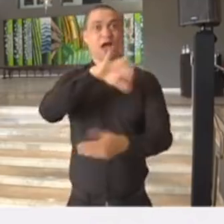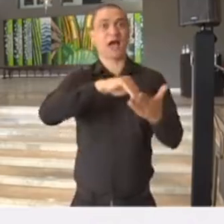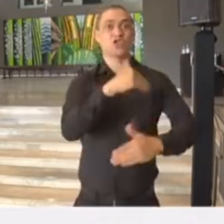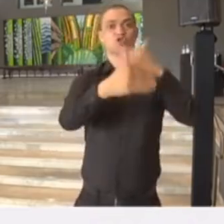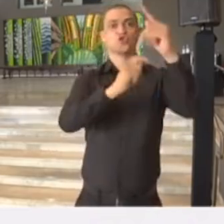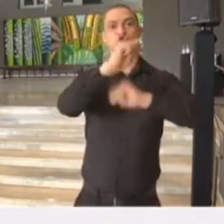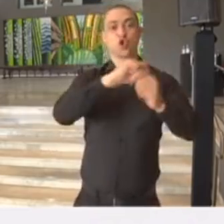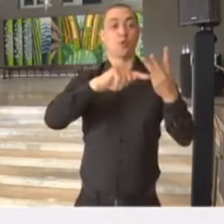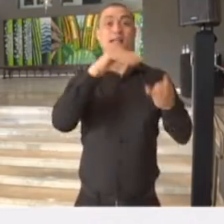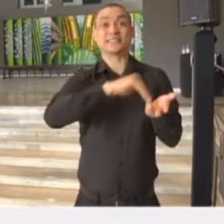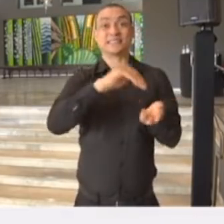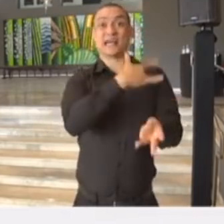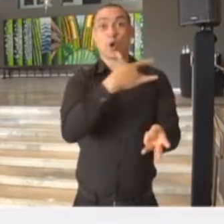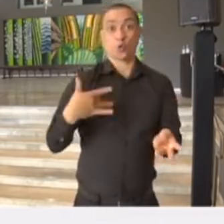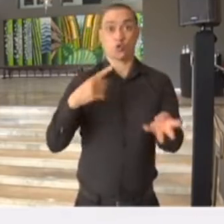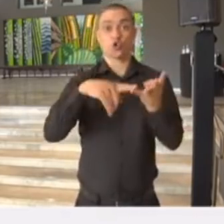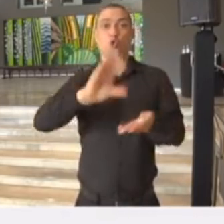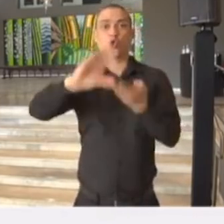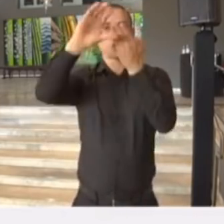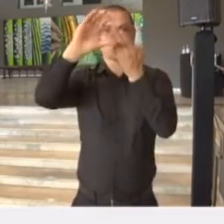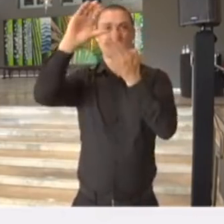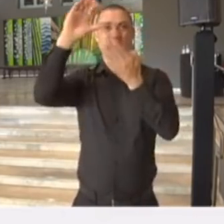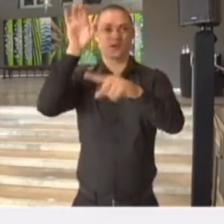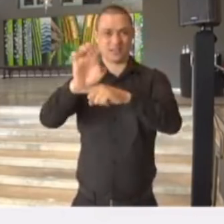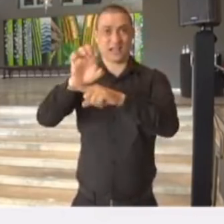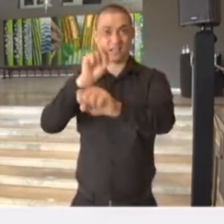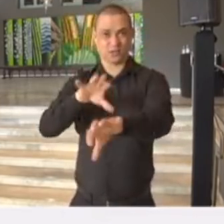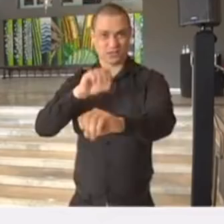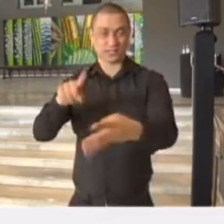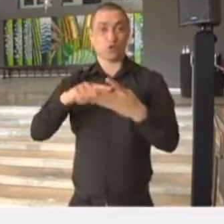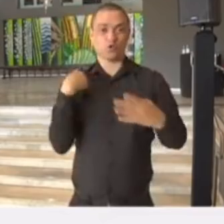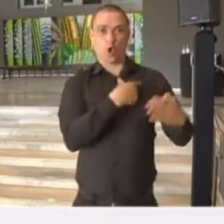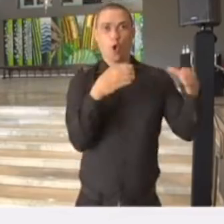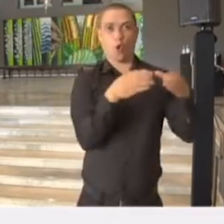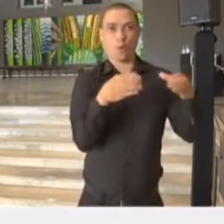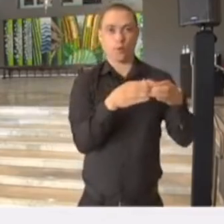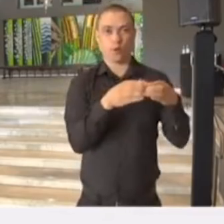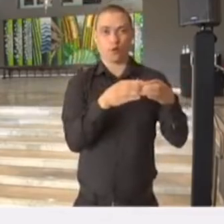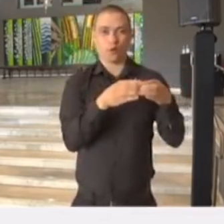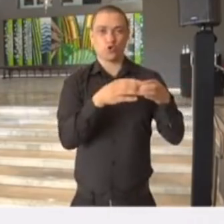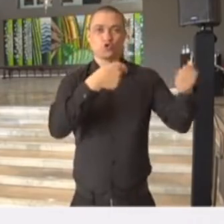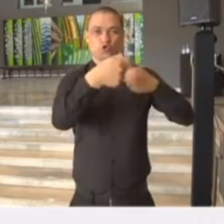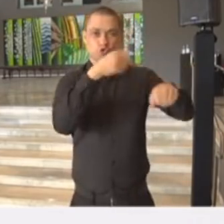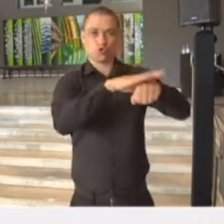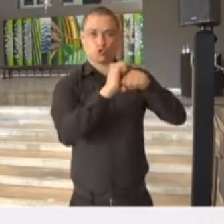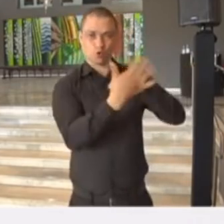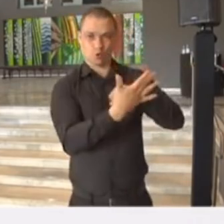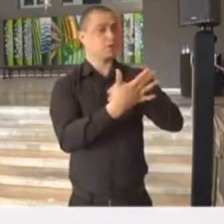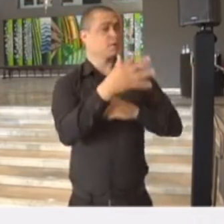Secretaria de Saúde, o Conselho Estadual de Educação, o nosso Comitê de Contingência,